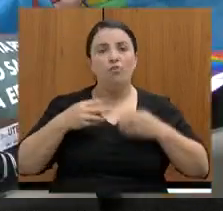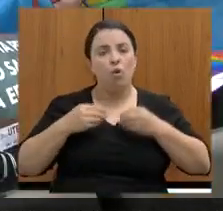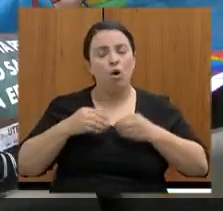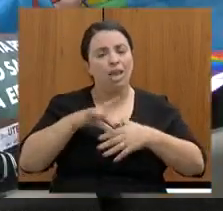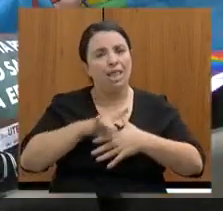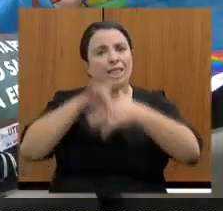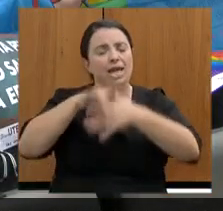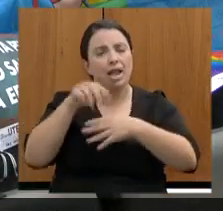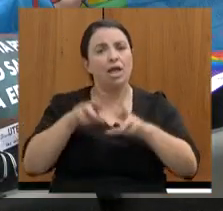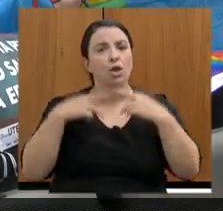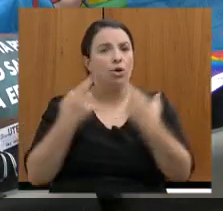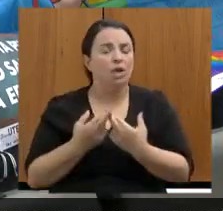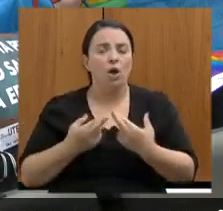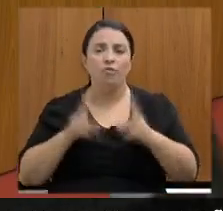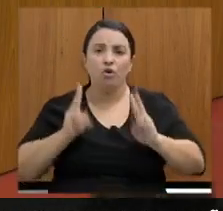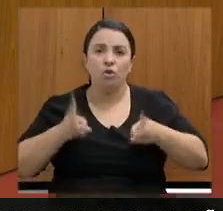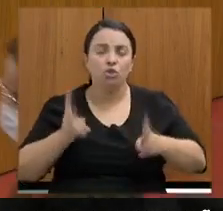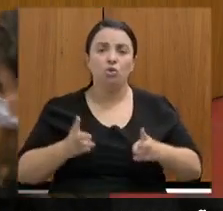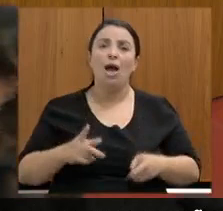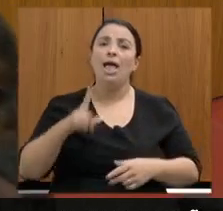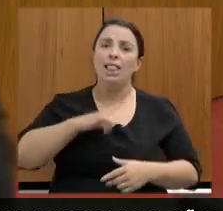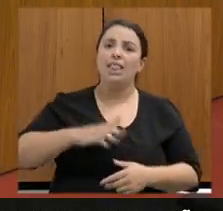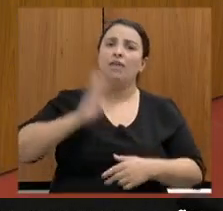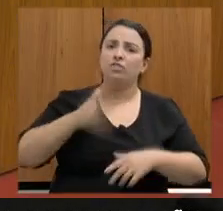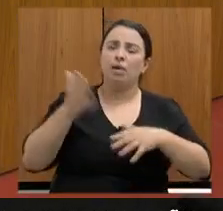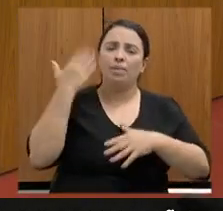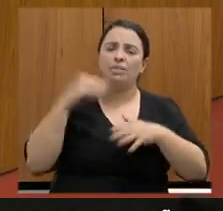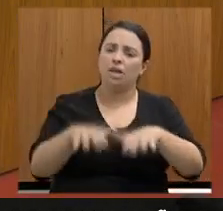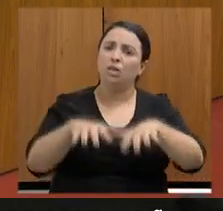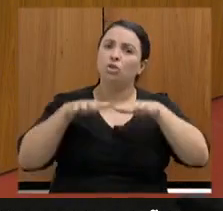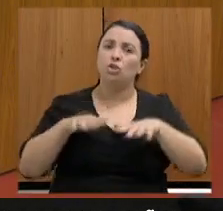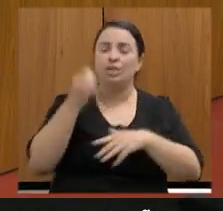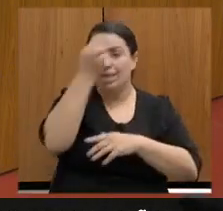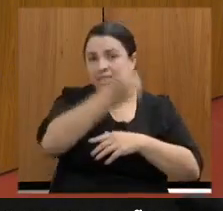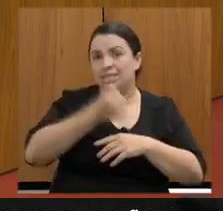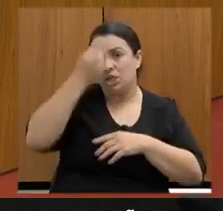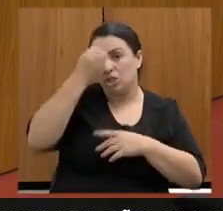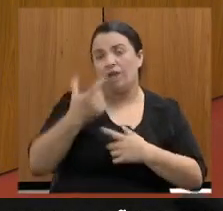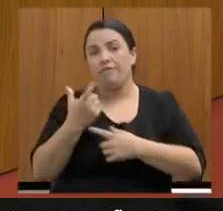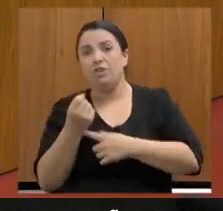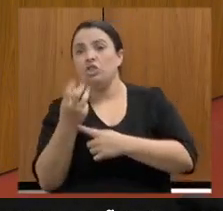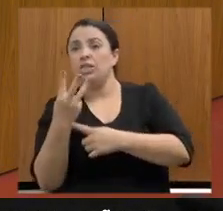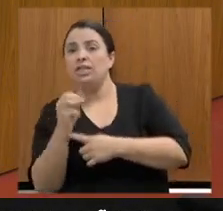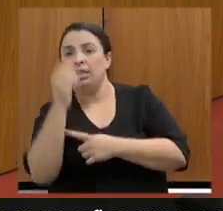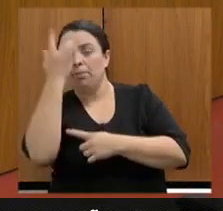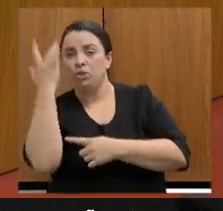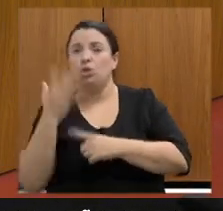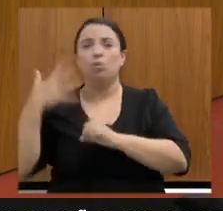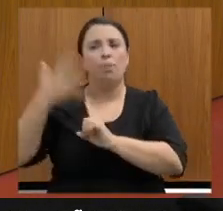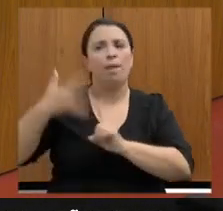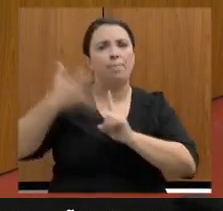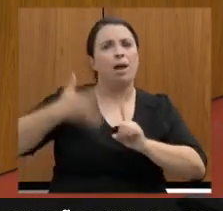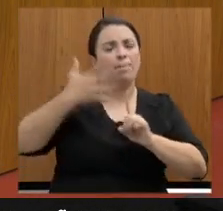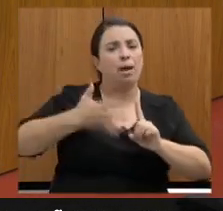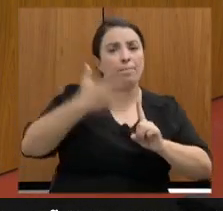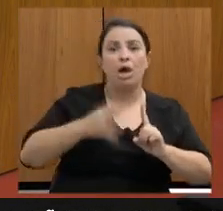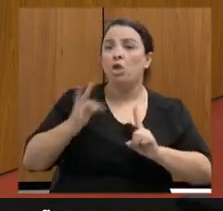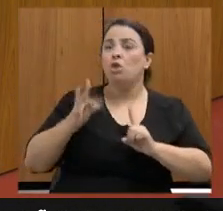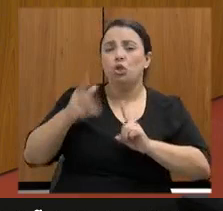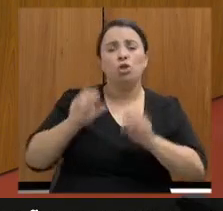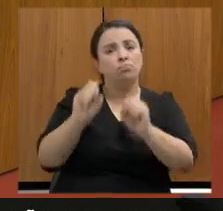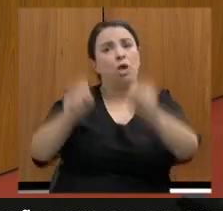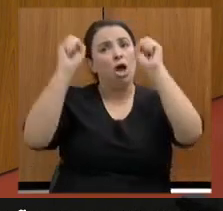Nós já ficamos aqui seis horas em audiência, com 20, 30 parlamentares participando, todos falaram, todos foram ouvidos, etc.